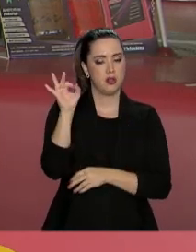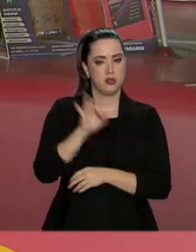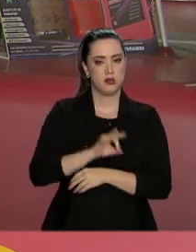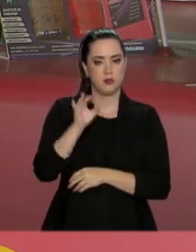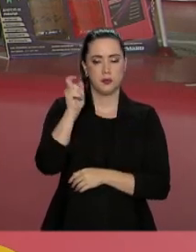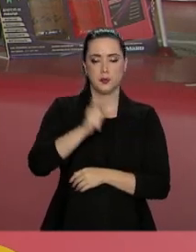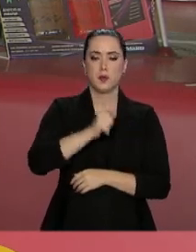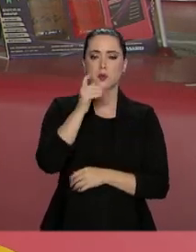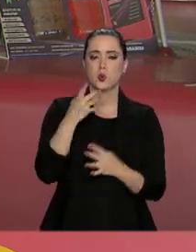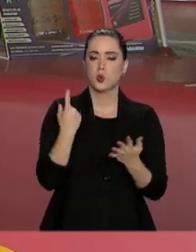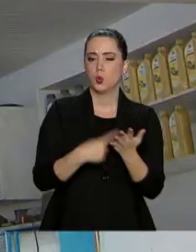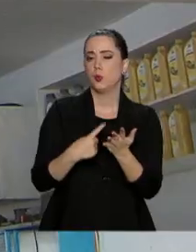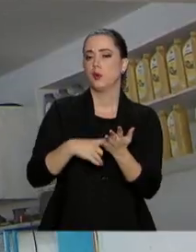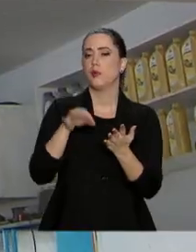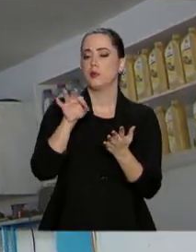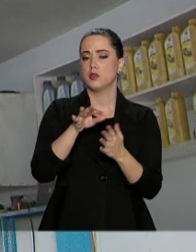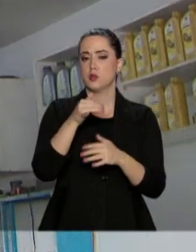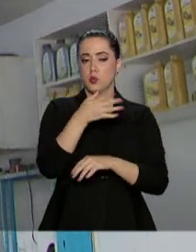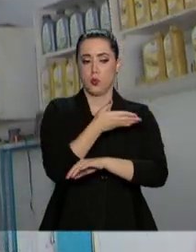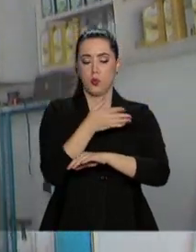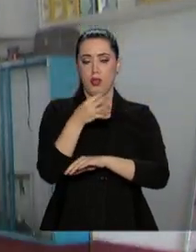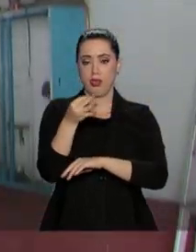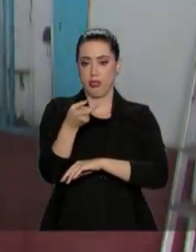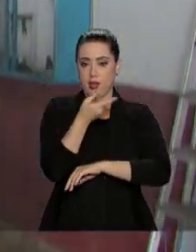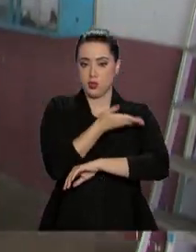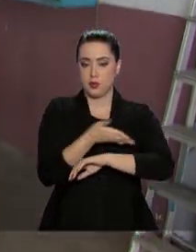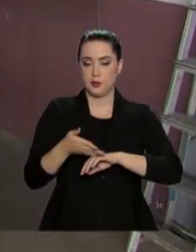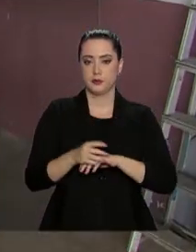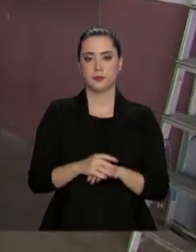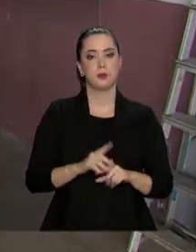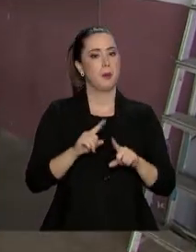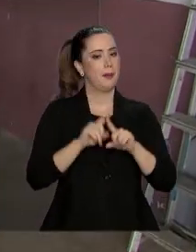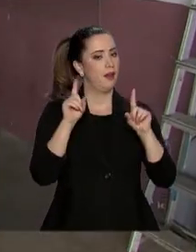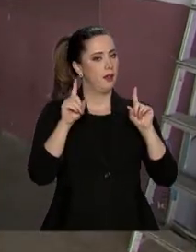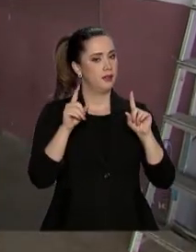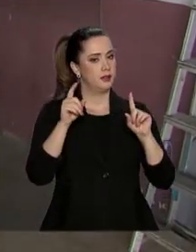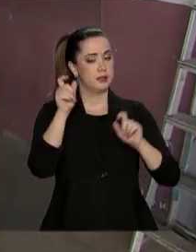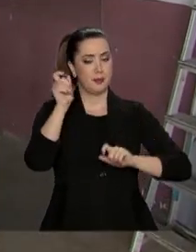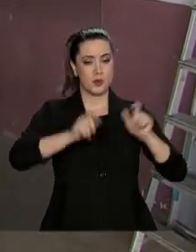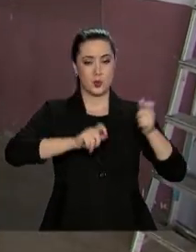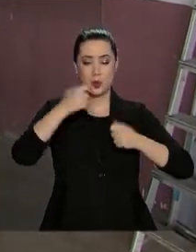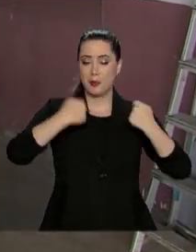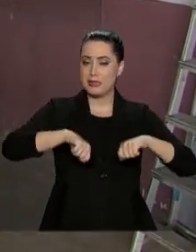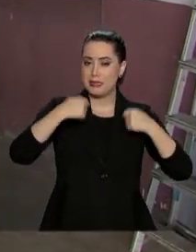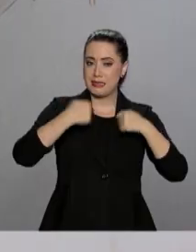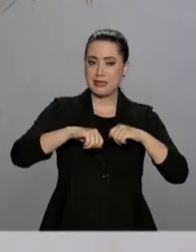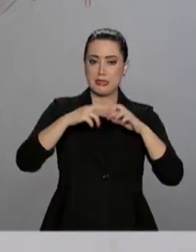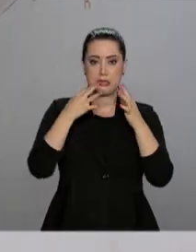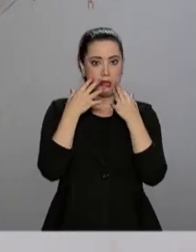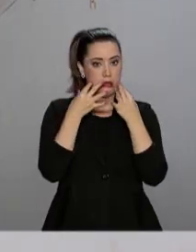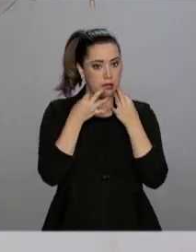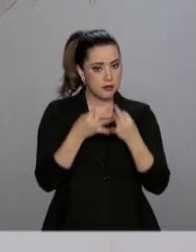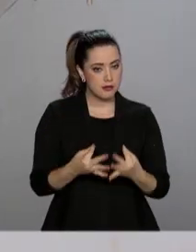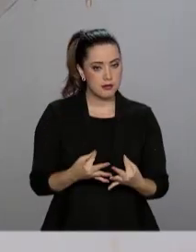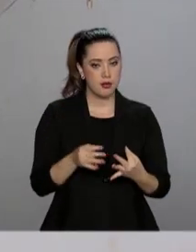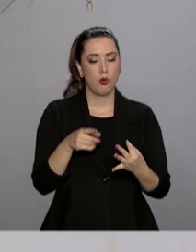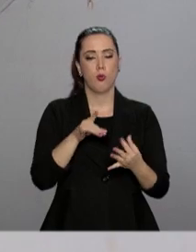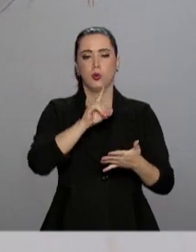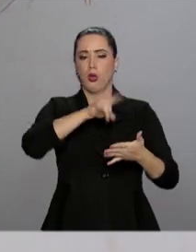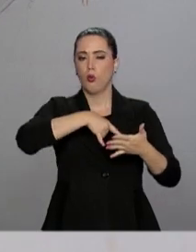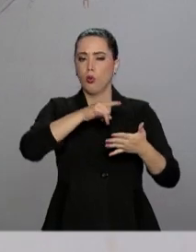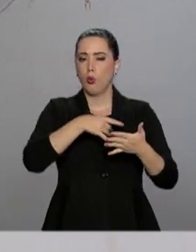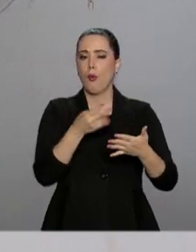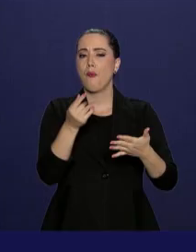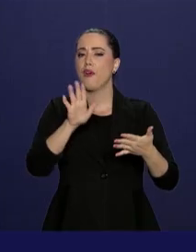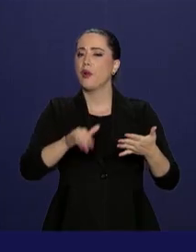para quem adere à tarifa. Para conseguir o desconto da tarifa branca, o consumidor precisa ficar atento. A conta só fica